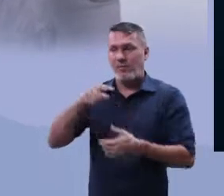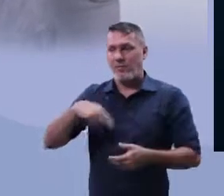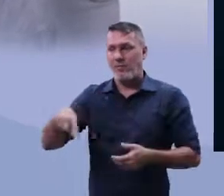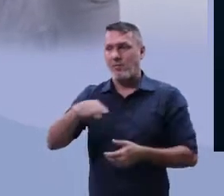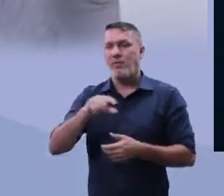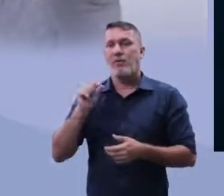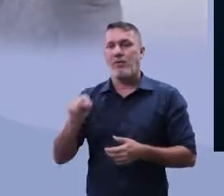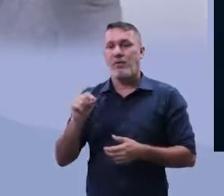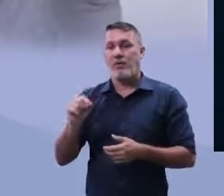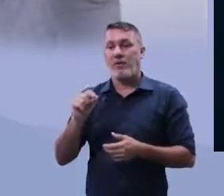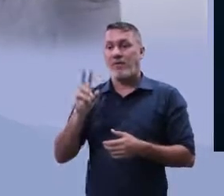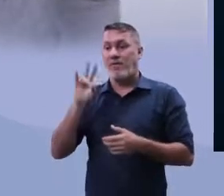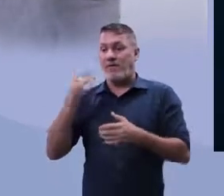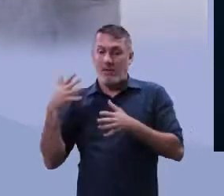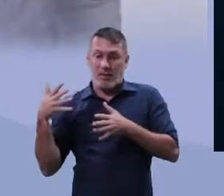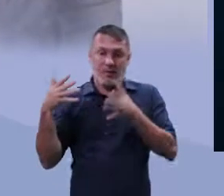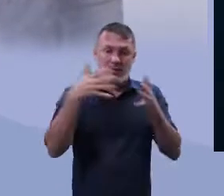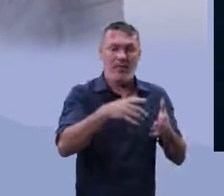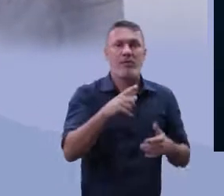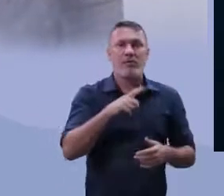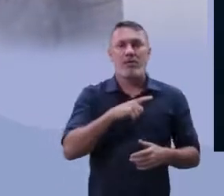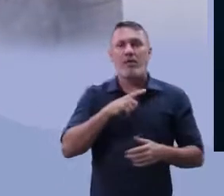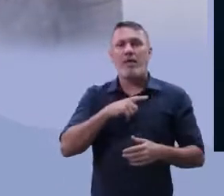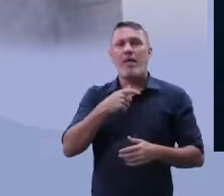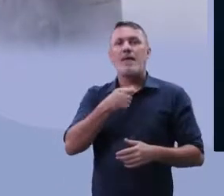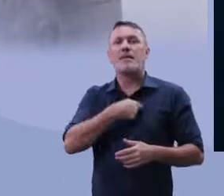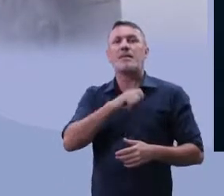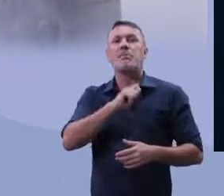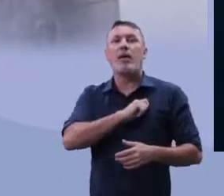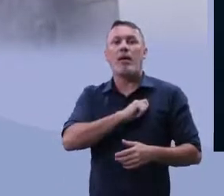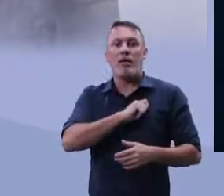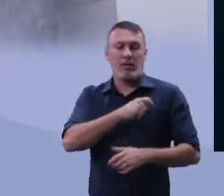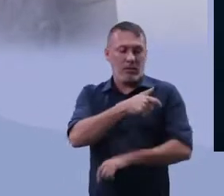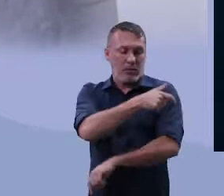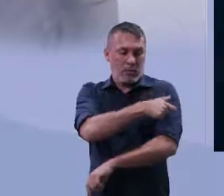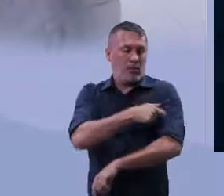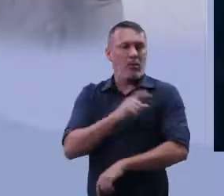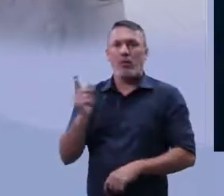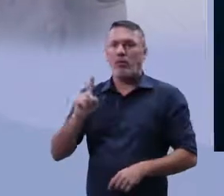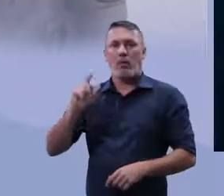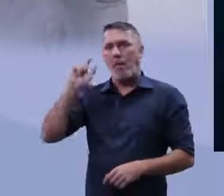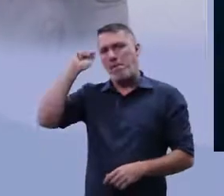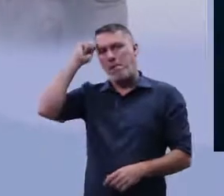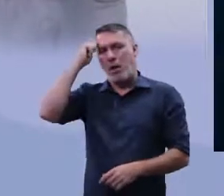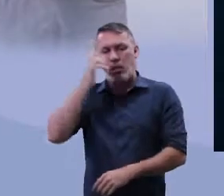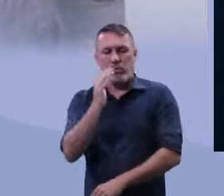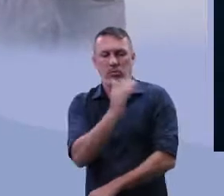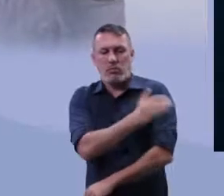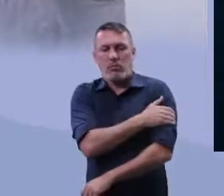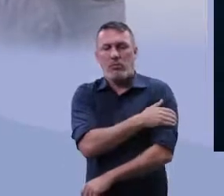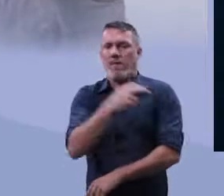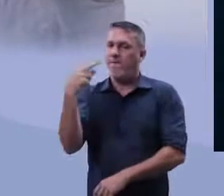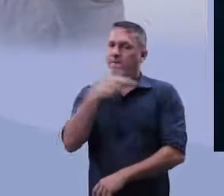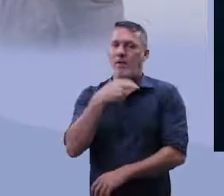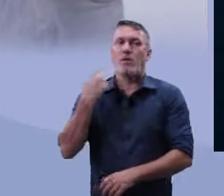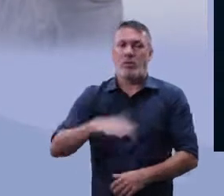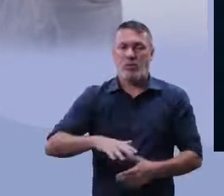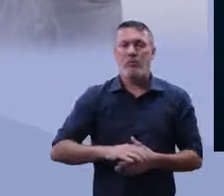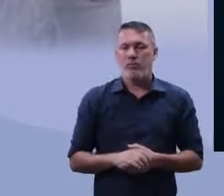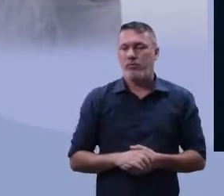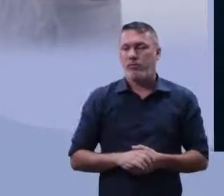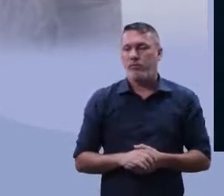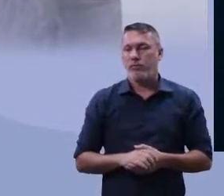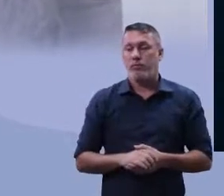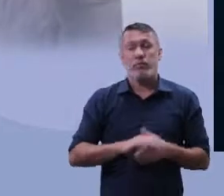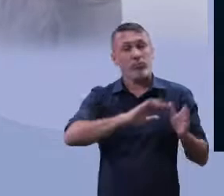com uma tarja preta a bandeira de Espanha, como uma forma de protestar. E aí, como eles viram